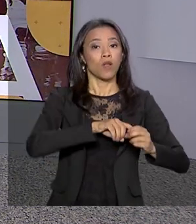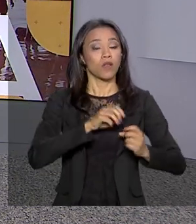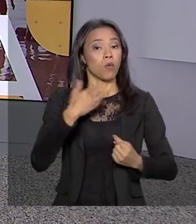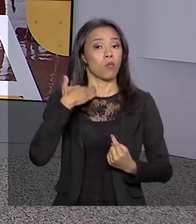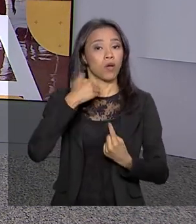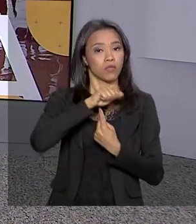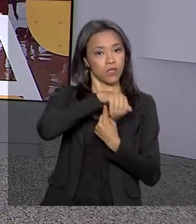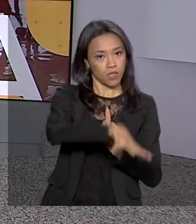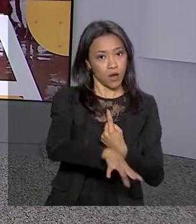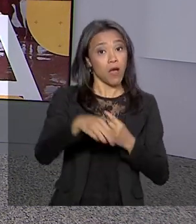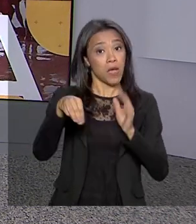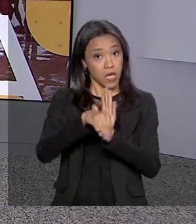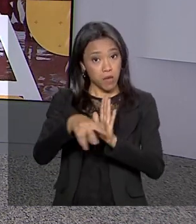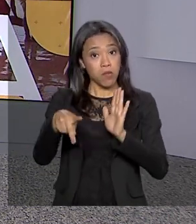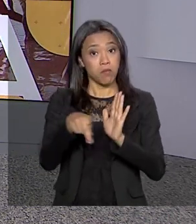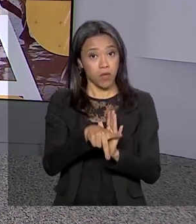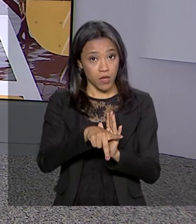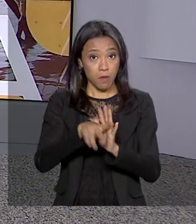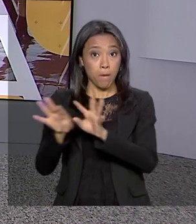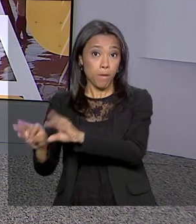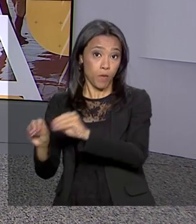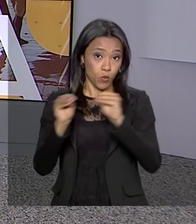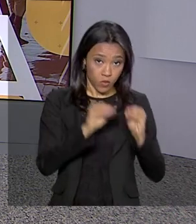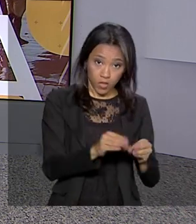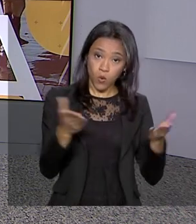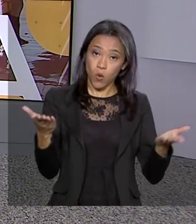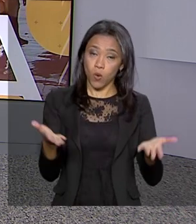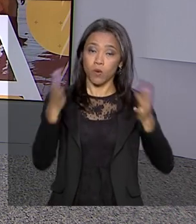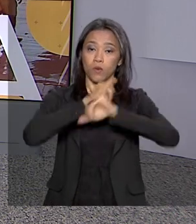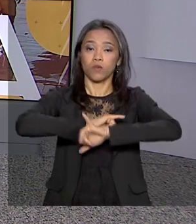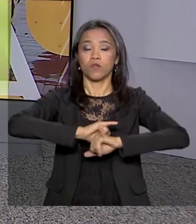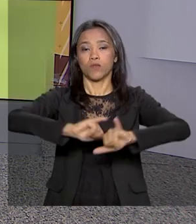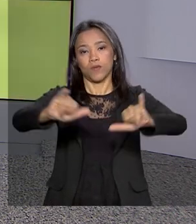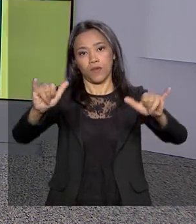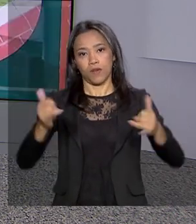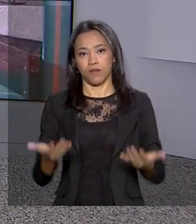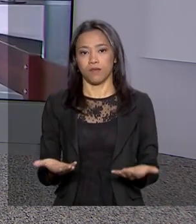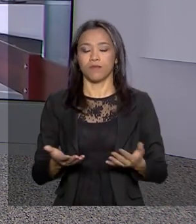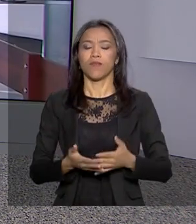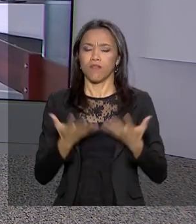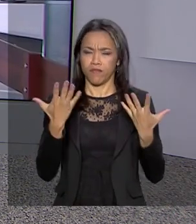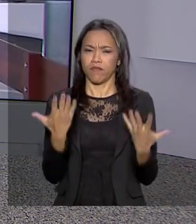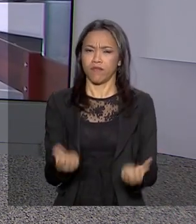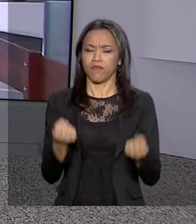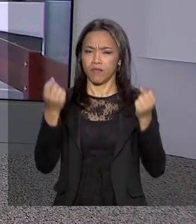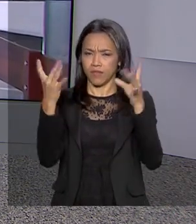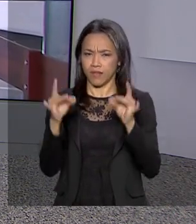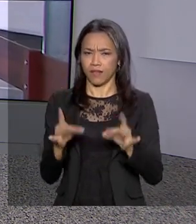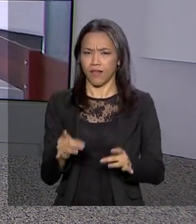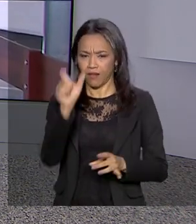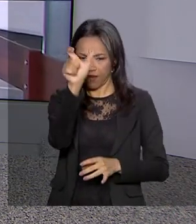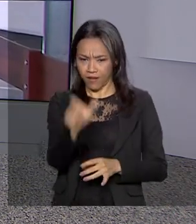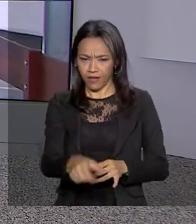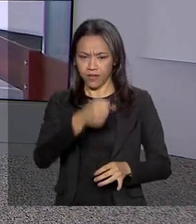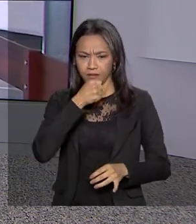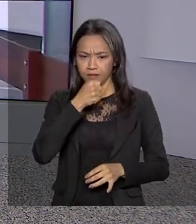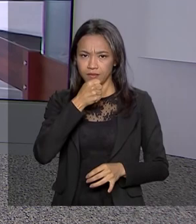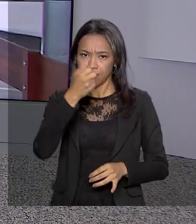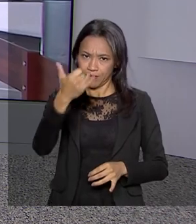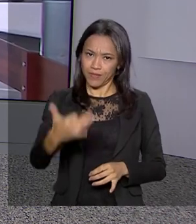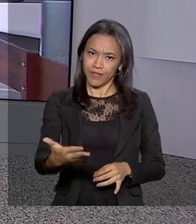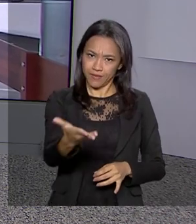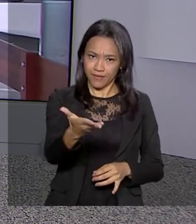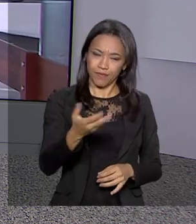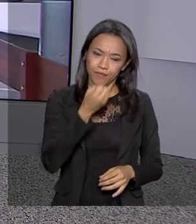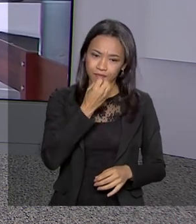provisória com a mudança foi publicada hoje no Diário Oficial da União. Vamos saber os detalhes ao vivo então com a repórter Daniele Popov. Olá, Dani, bom dia para